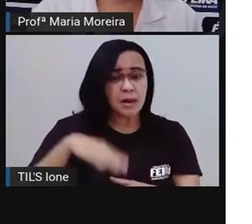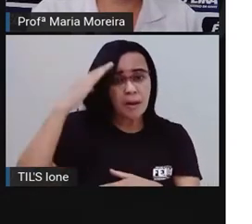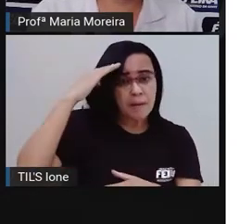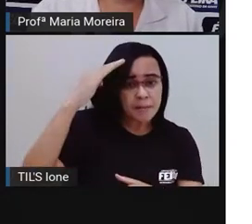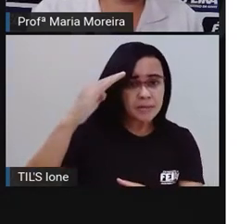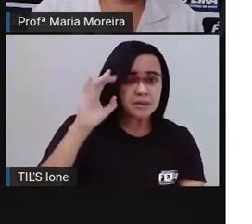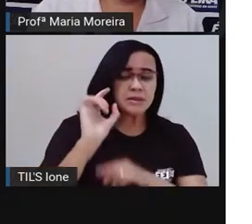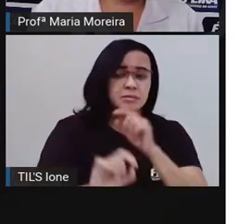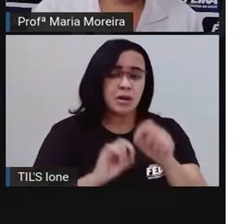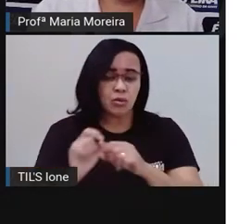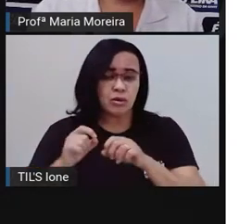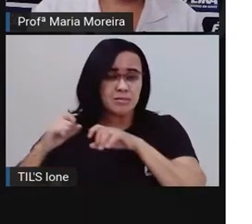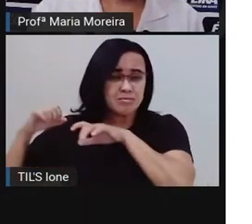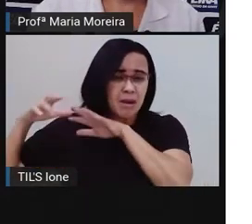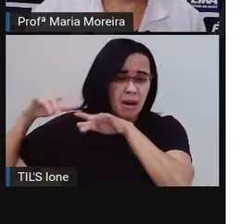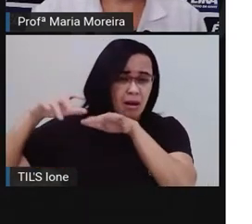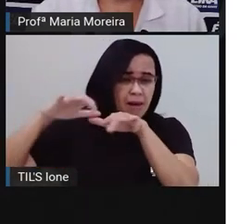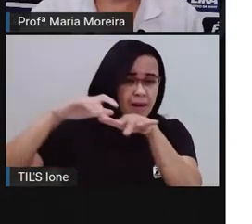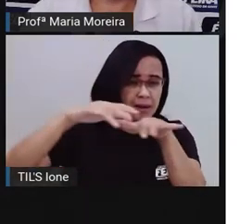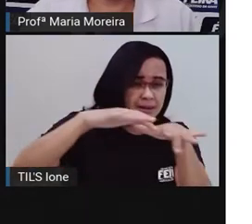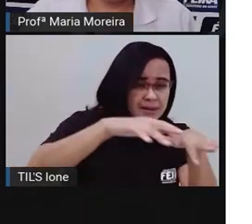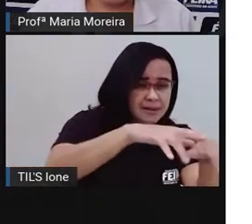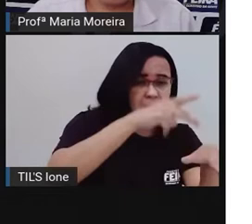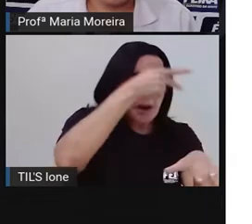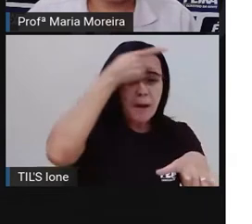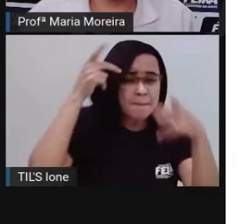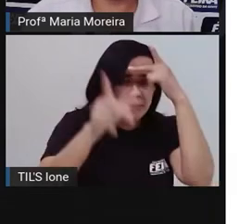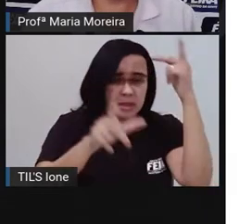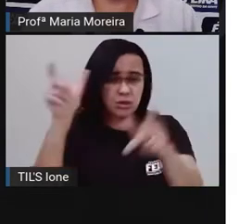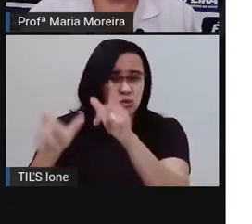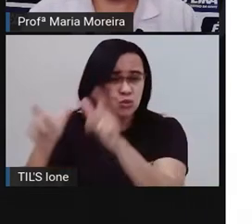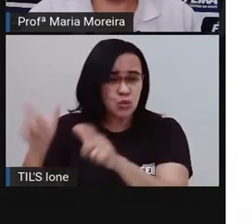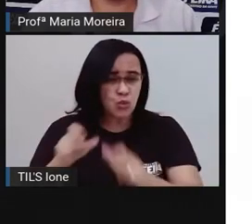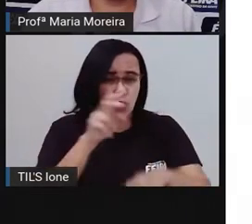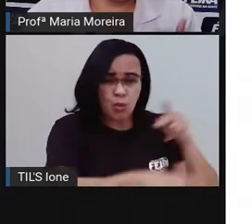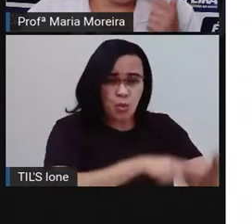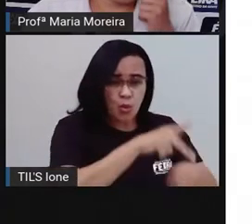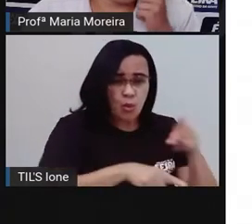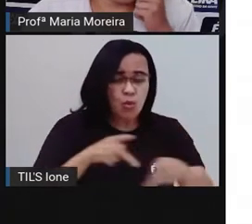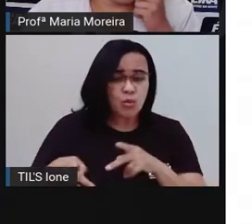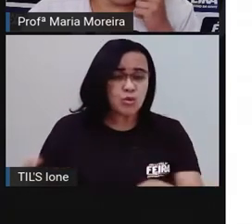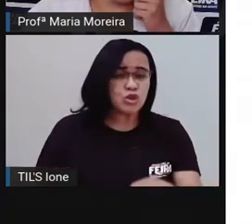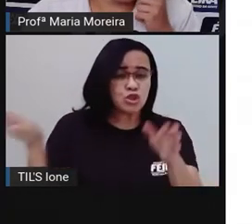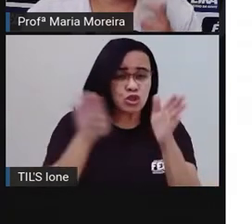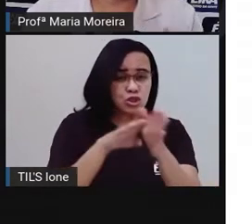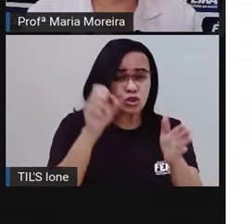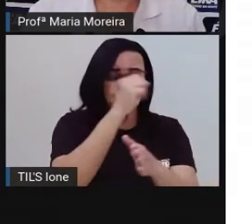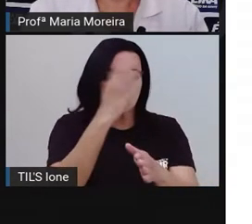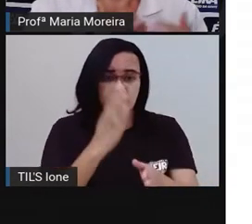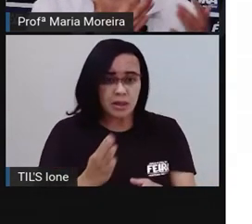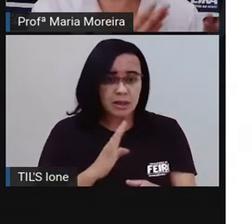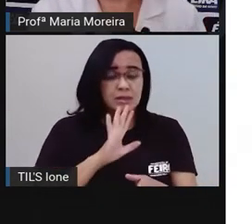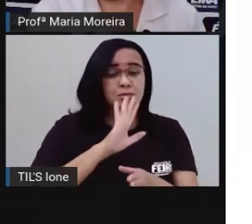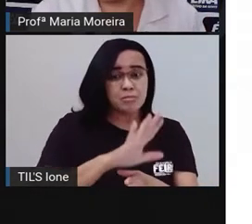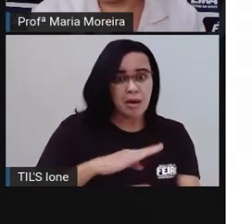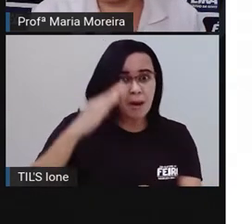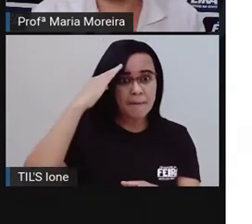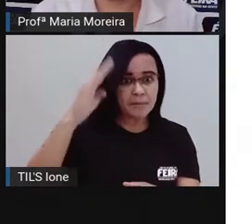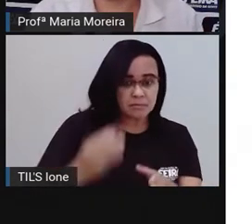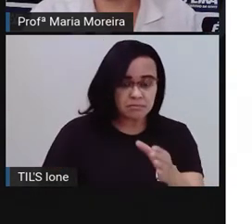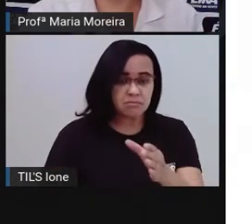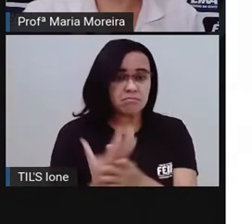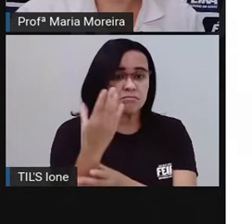partes do mundo que vieram para o Brasil. Então, gente tem aí como base, né, os indígenas, que são os povos originários, né, os